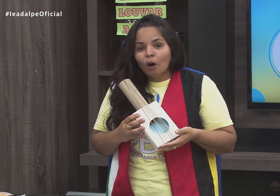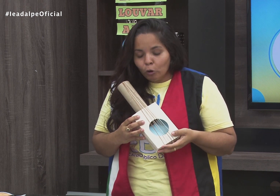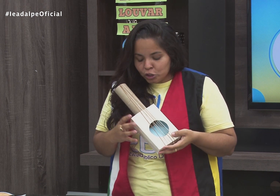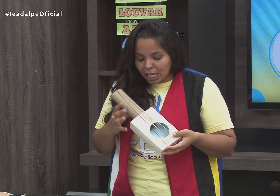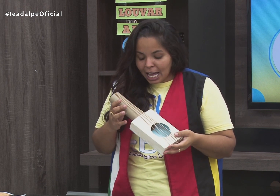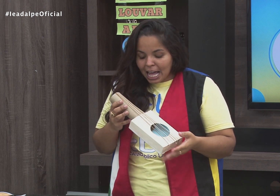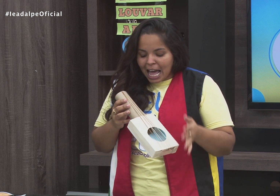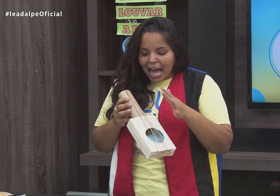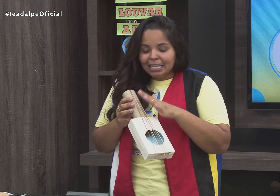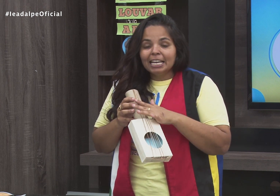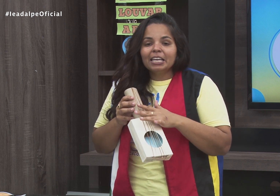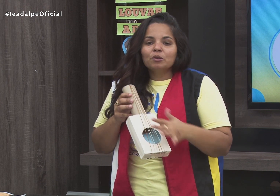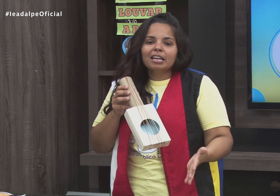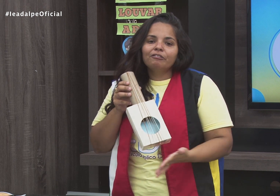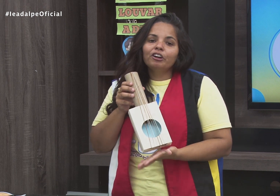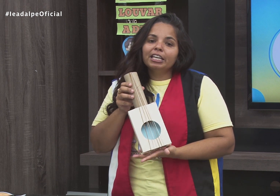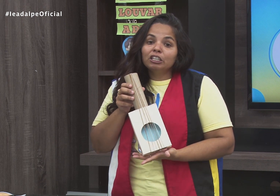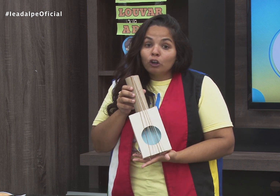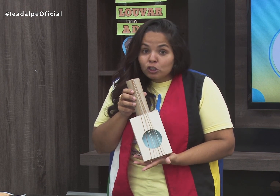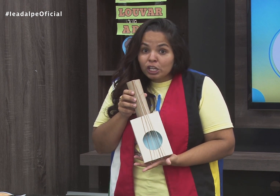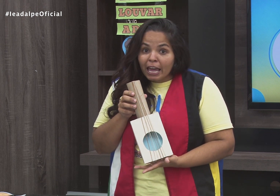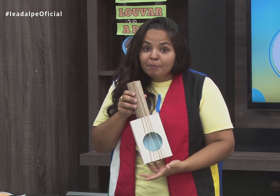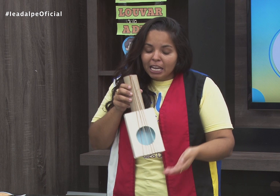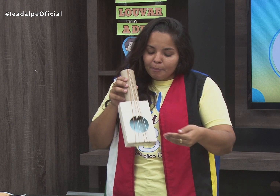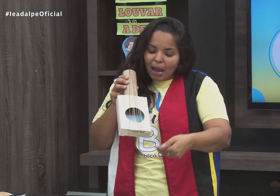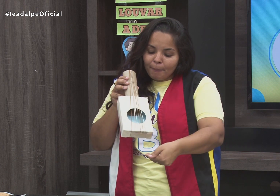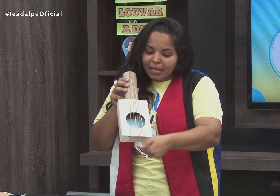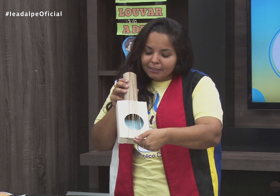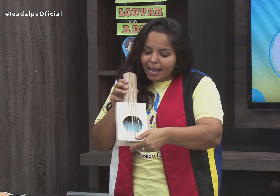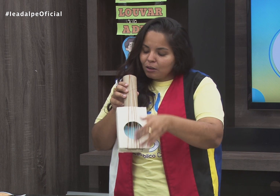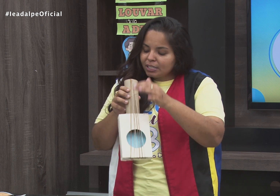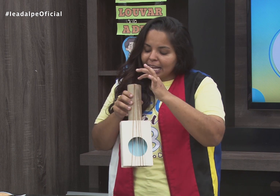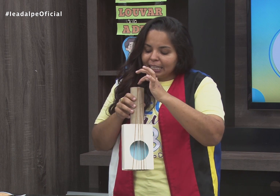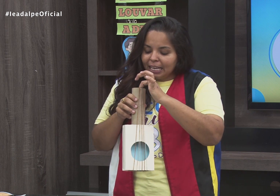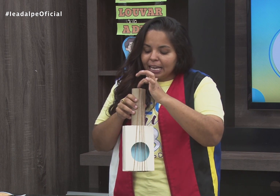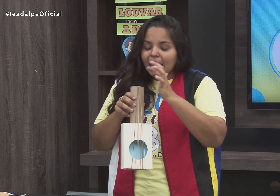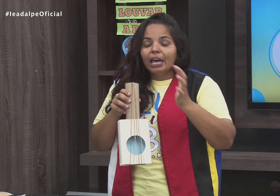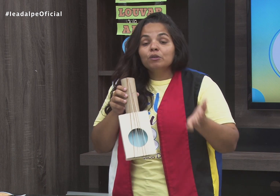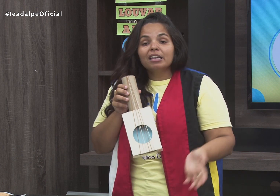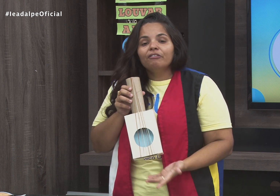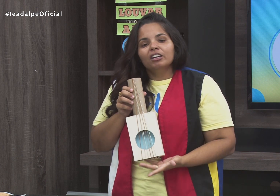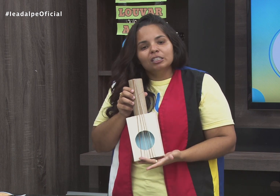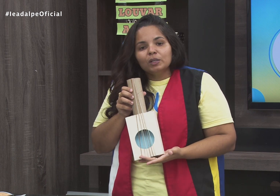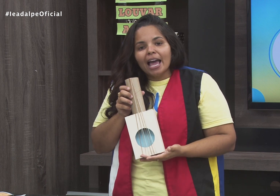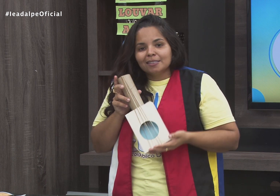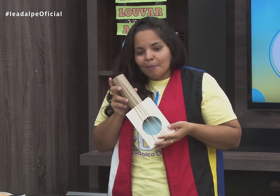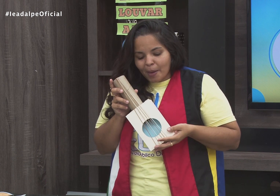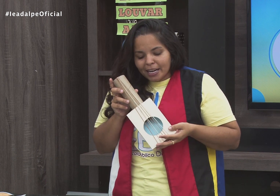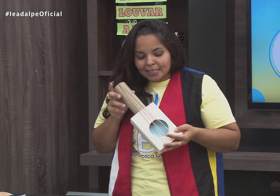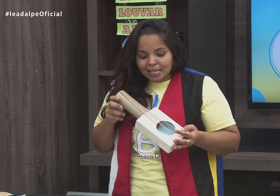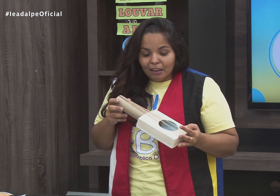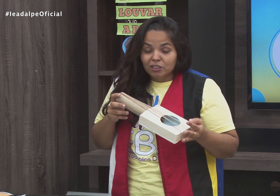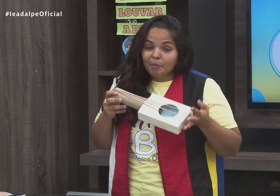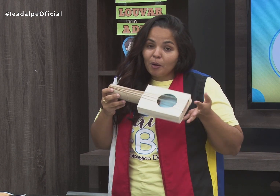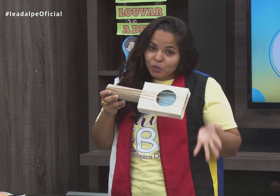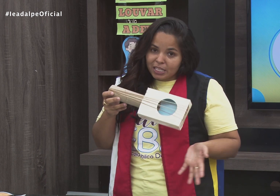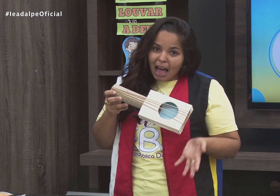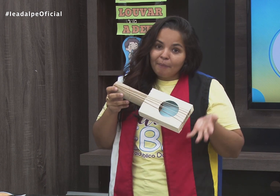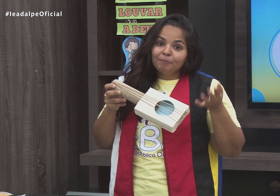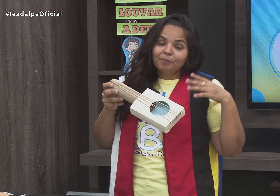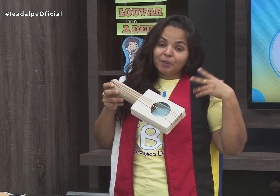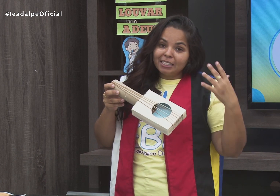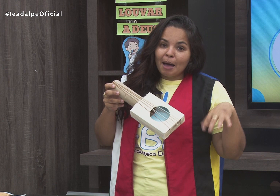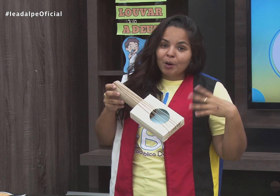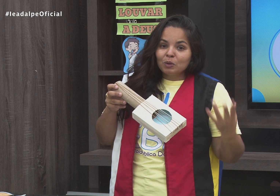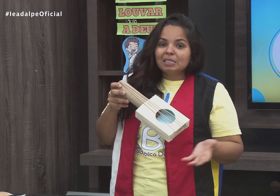tonalidade rústica, a linha que eu usei folha de crochê e para prendê-los aqui, eu usei fita durex apenas. Você pode